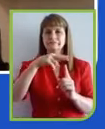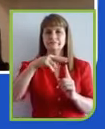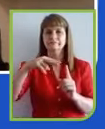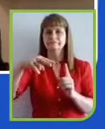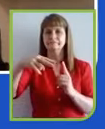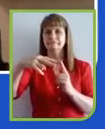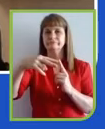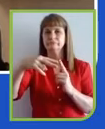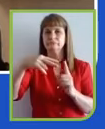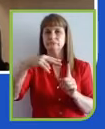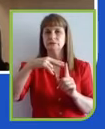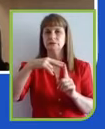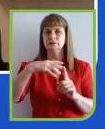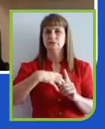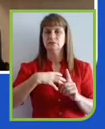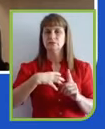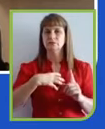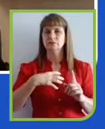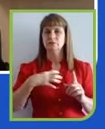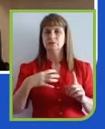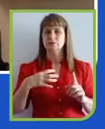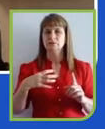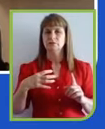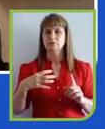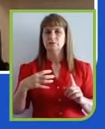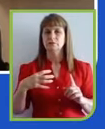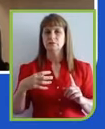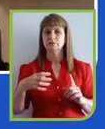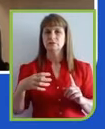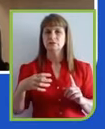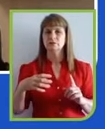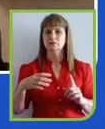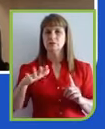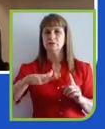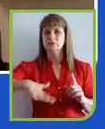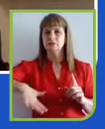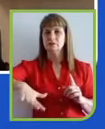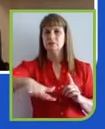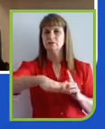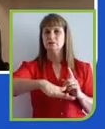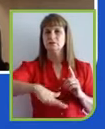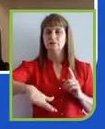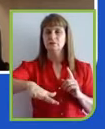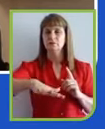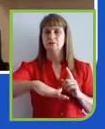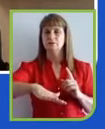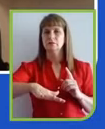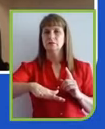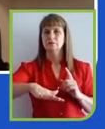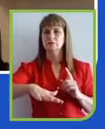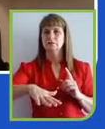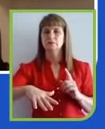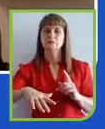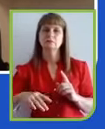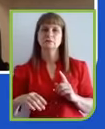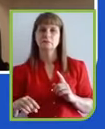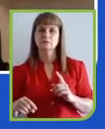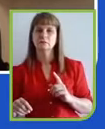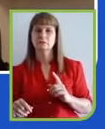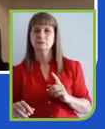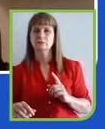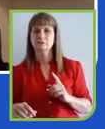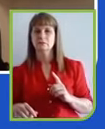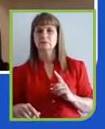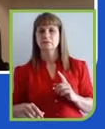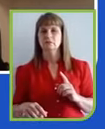comentar em cima de um setor, tal qual ocorre com outros aqui de colegas do painel e outros que